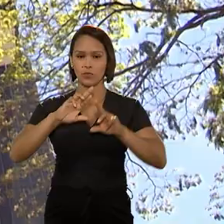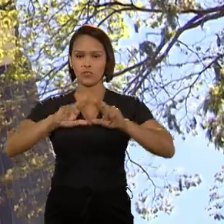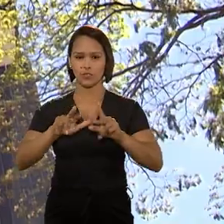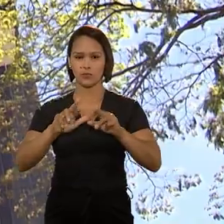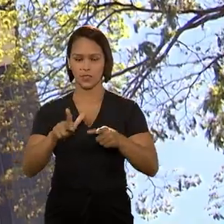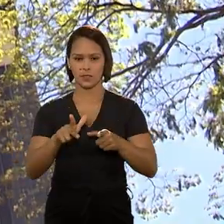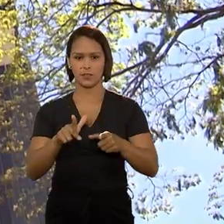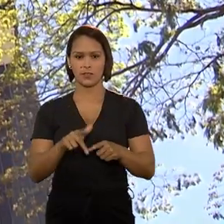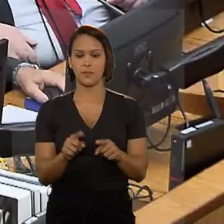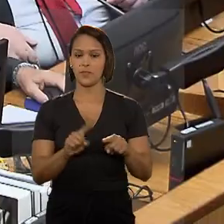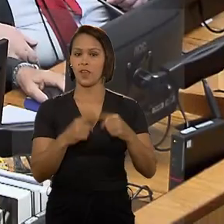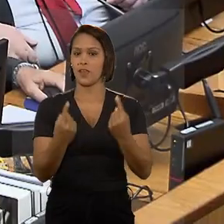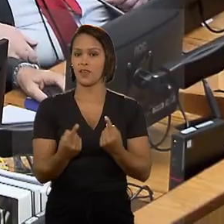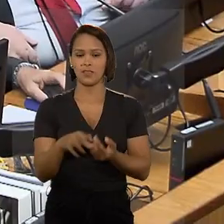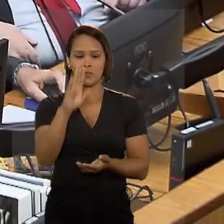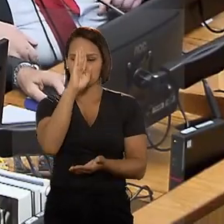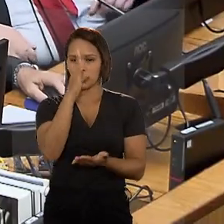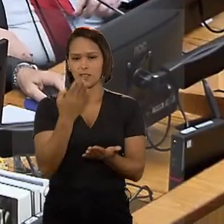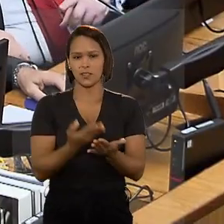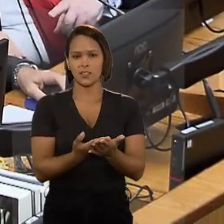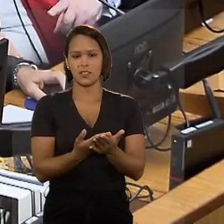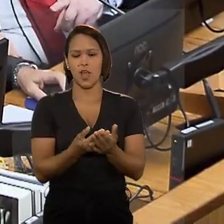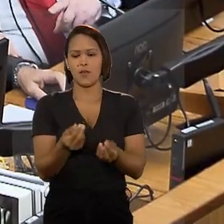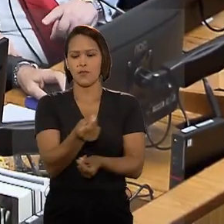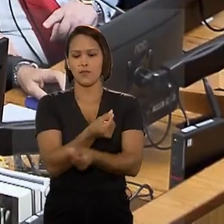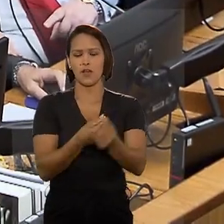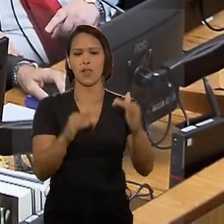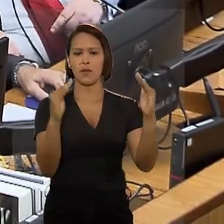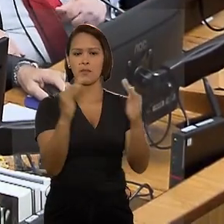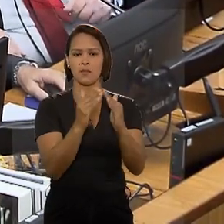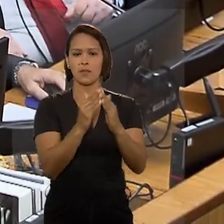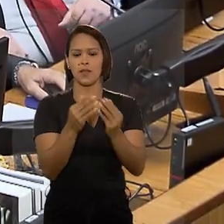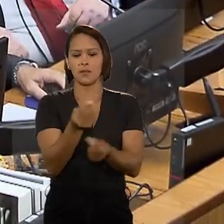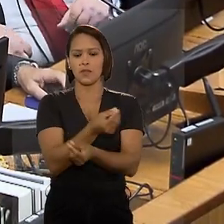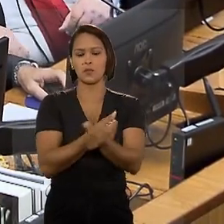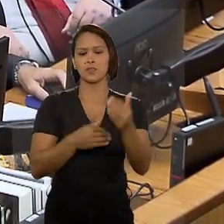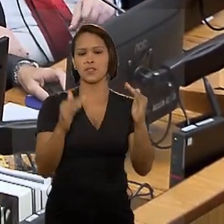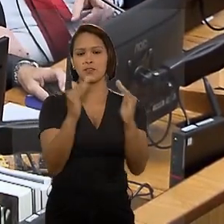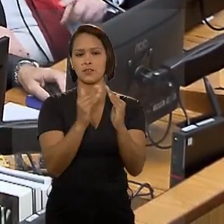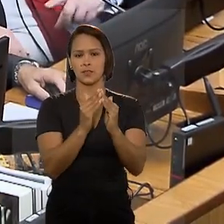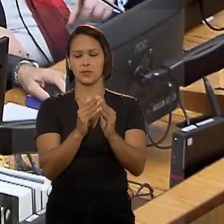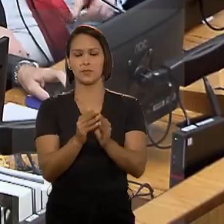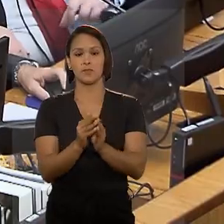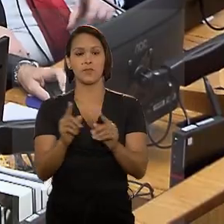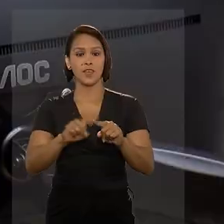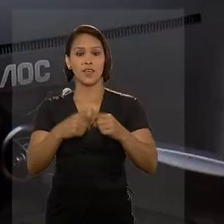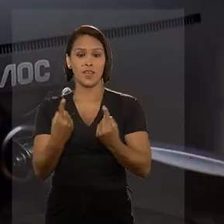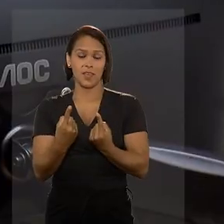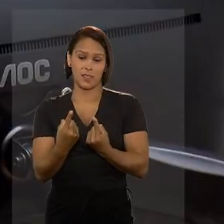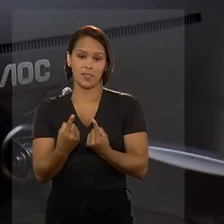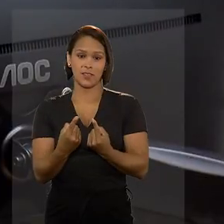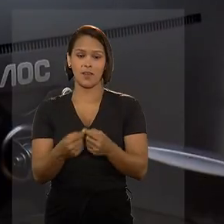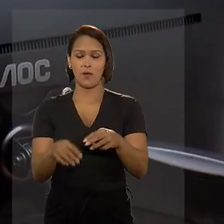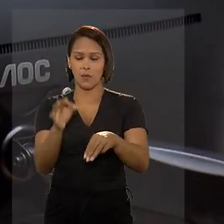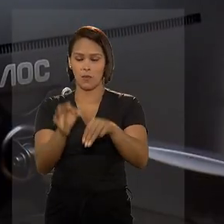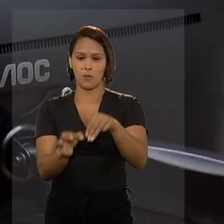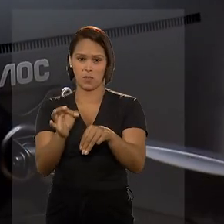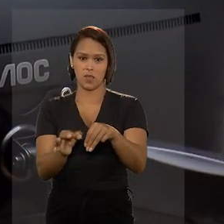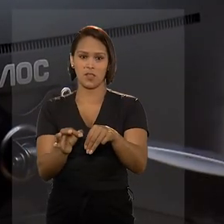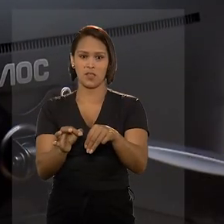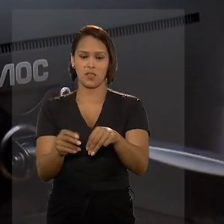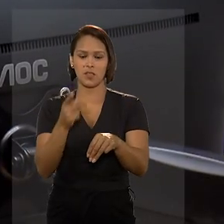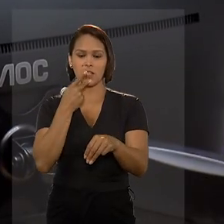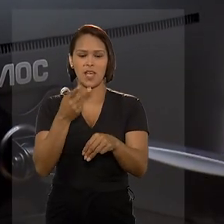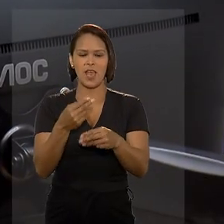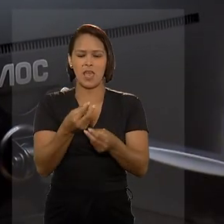Banco Central como moeda. Tampouco são consideradas valor mobiliário pela Comissão de Valores Mobiliários. Por isso, segundo o